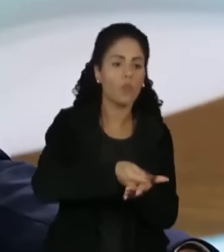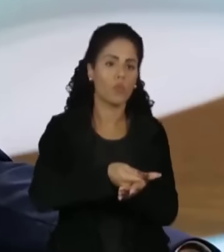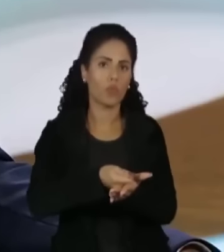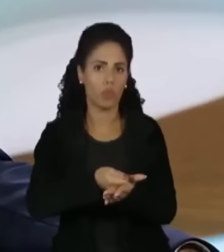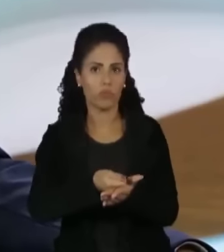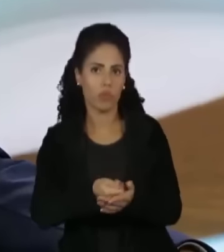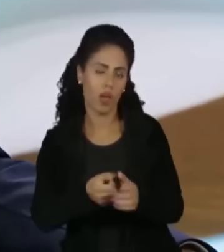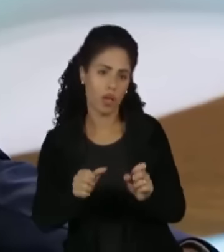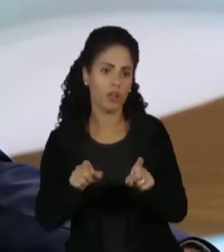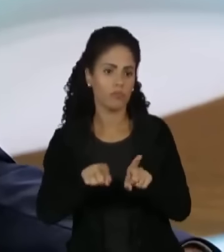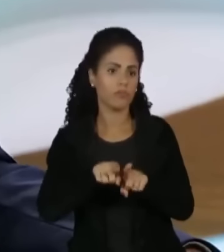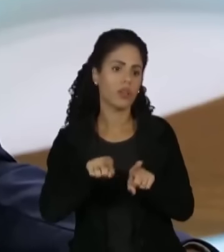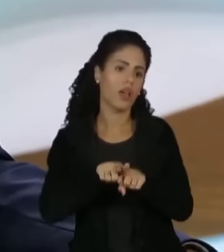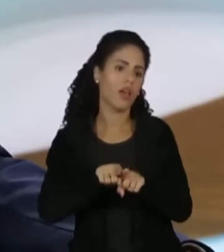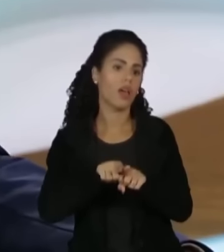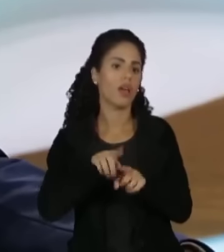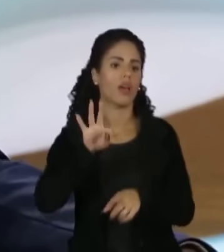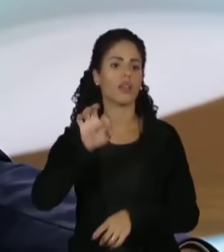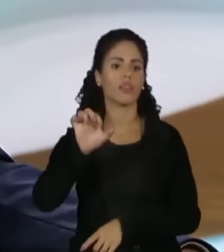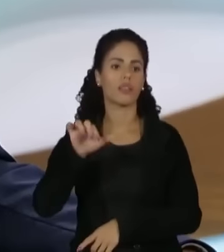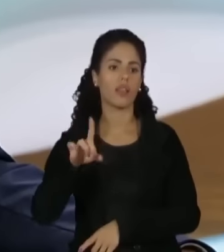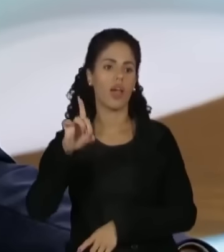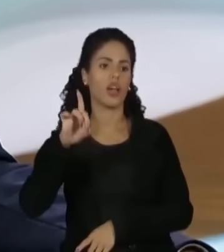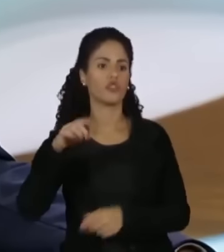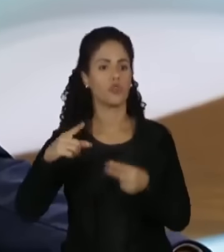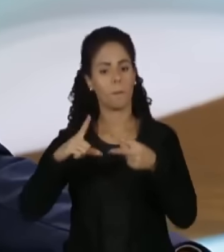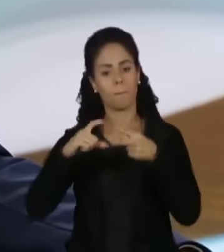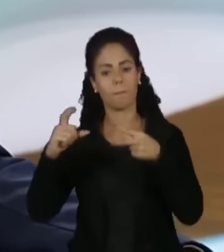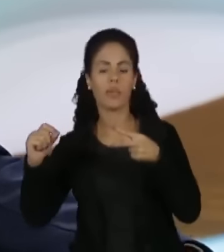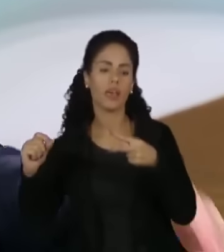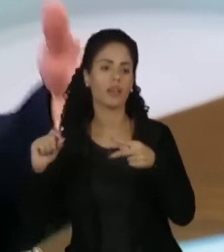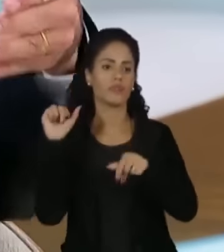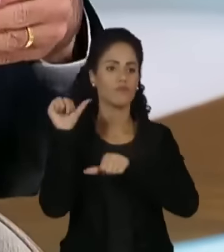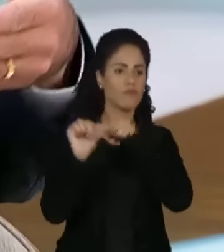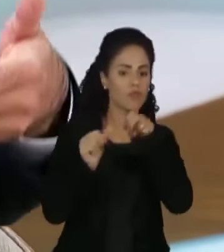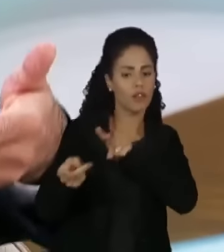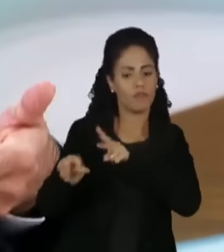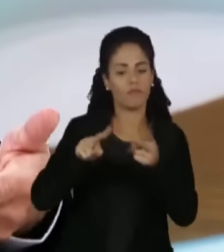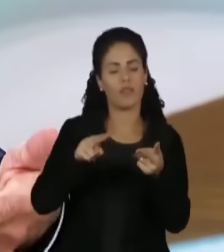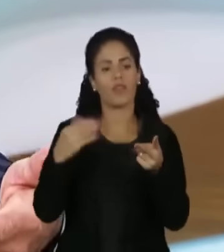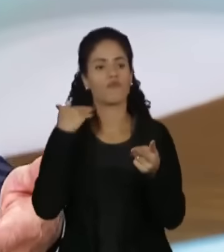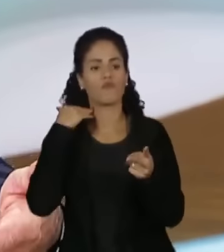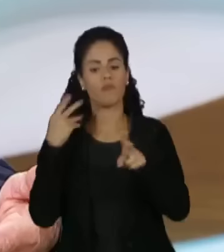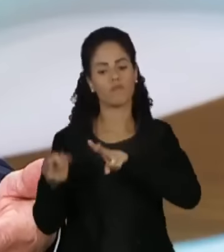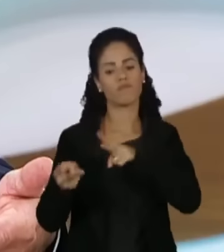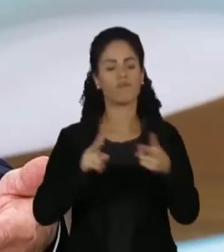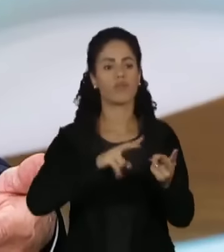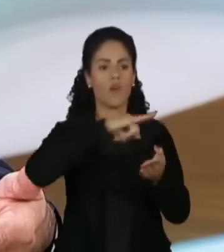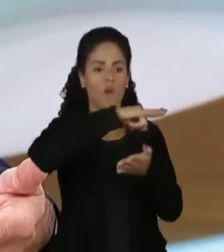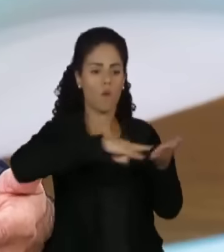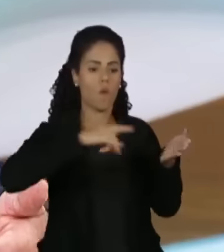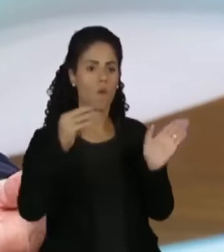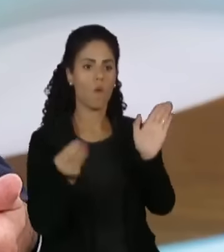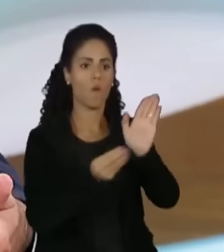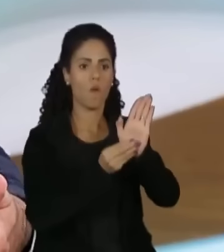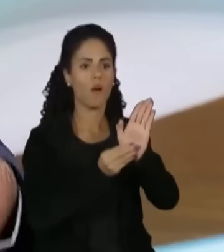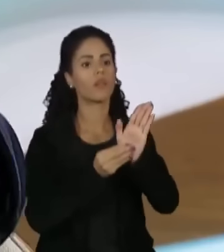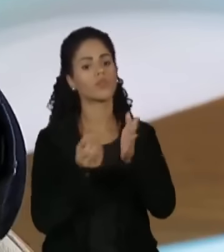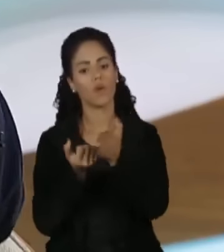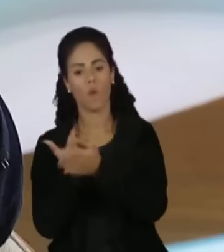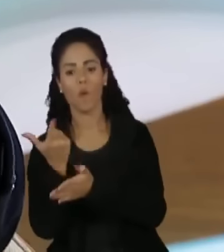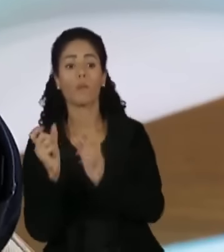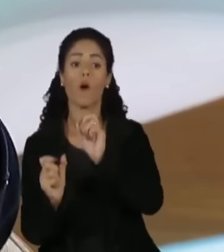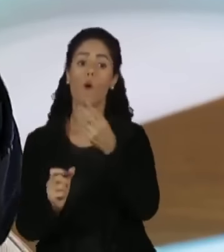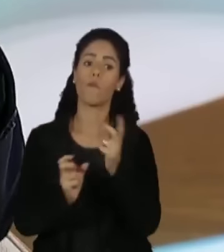e moeda corrente é TED, é PIX. Hoje em dia mudou-se a nomenclatura de como se coloca nas escrituras públicas de compra e venda de imóveis.